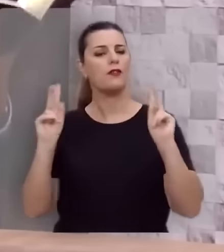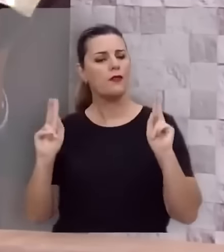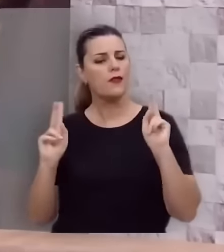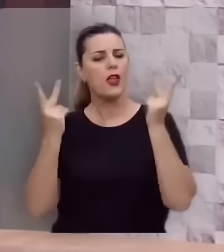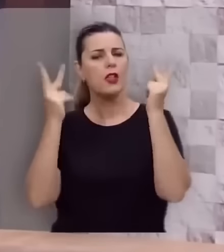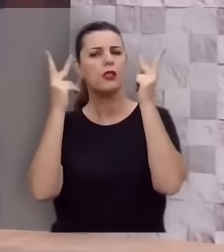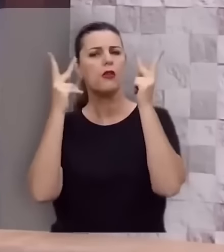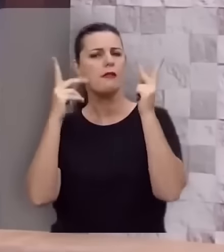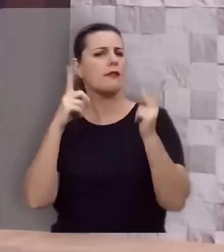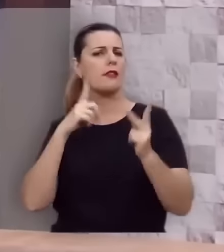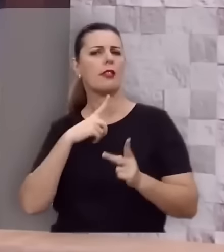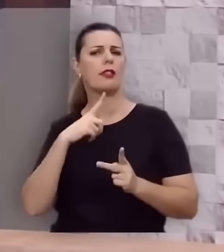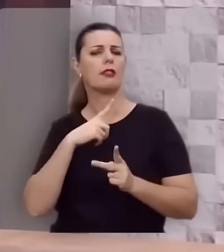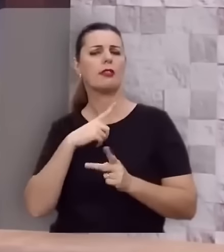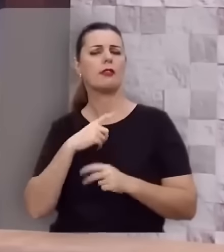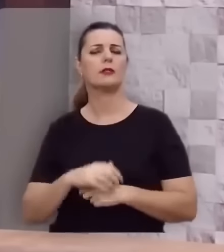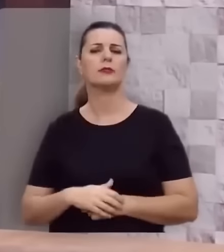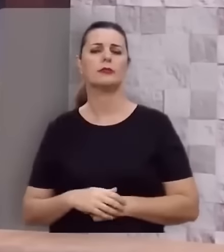vitoriosamente.